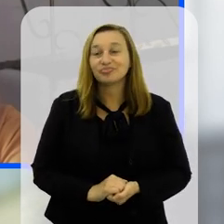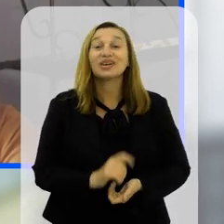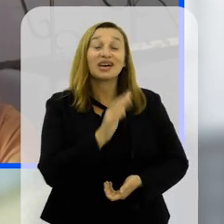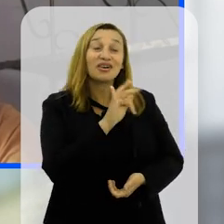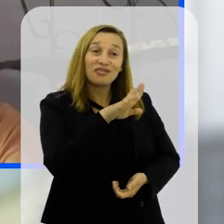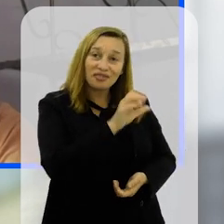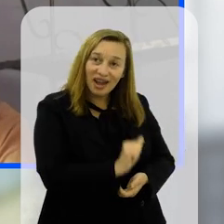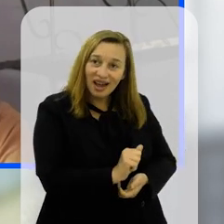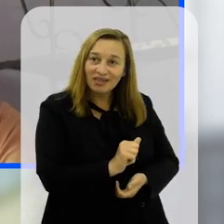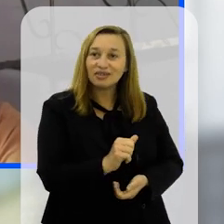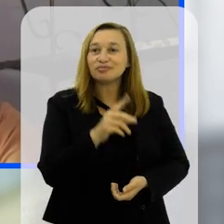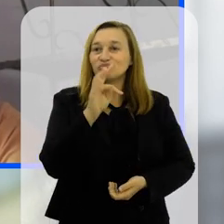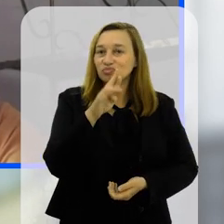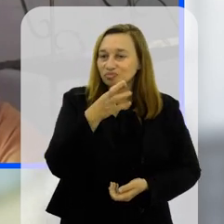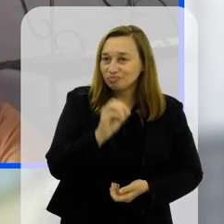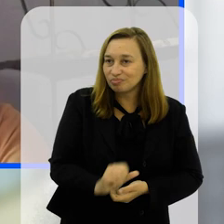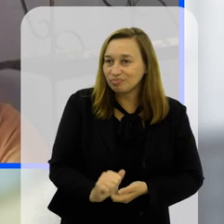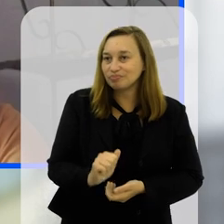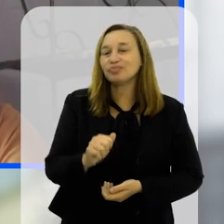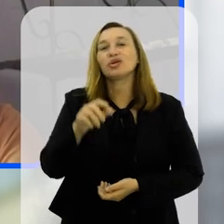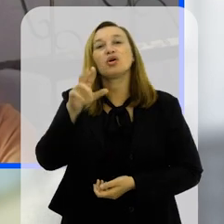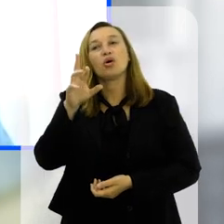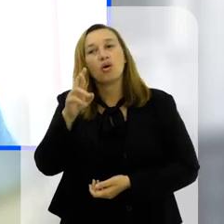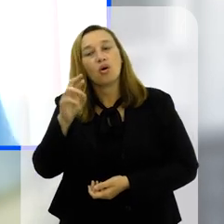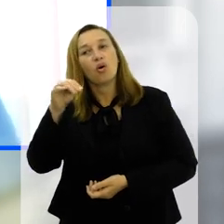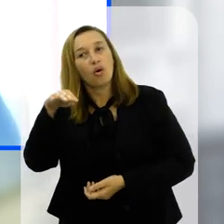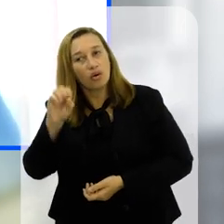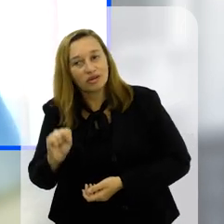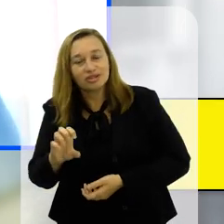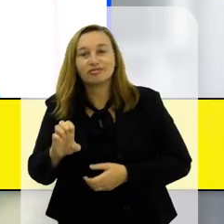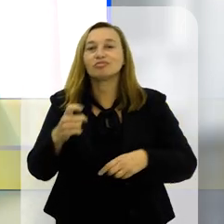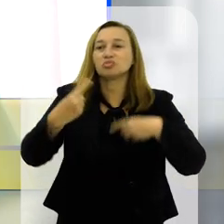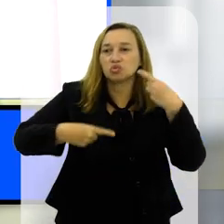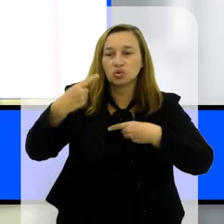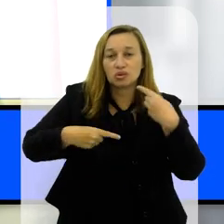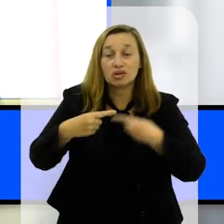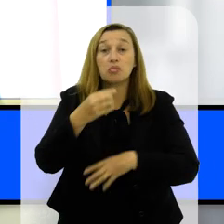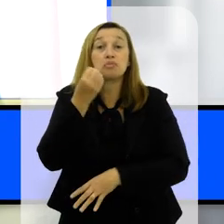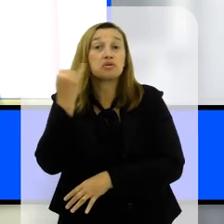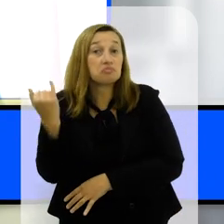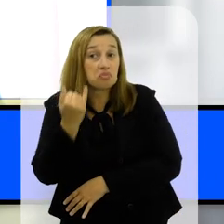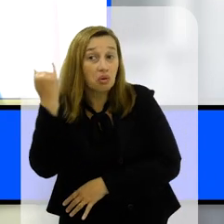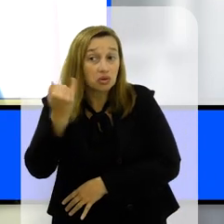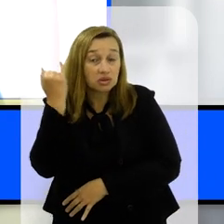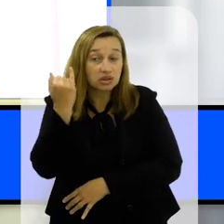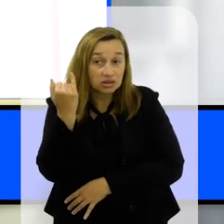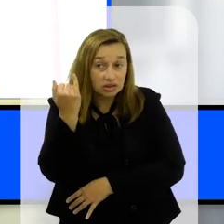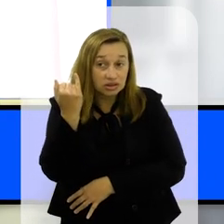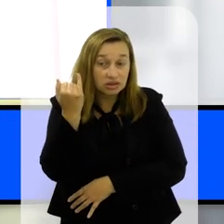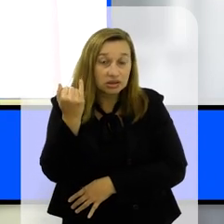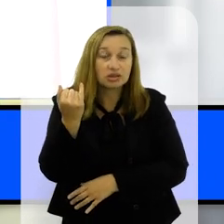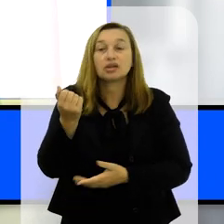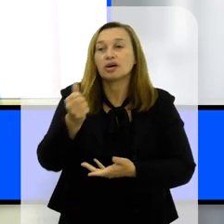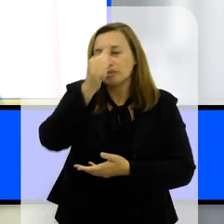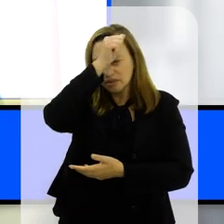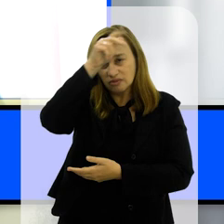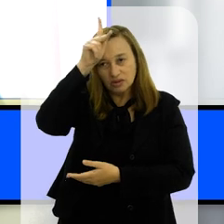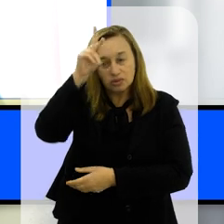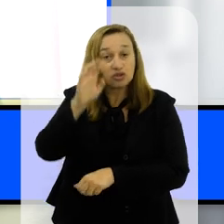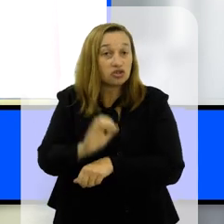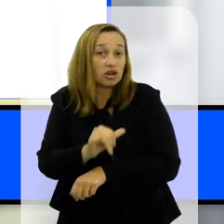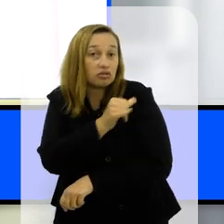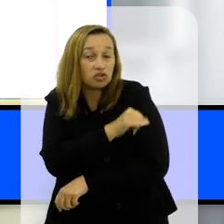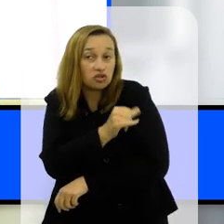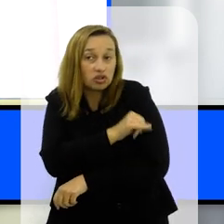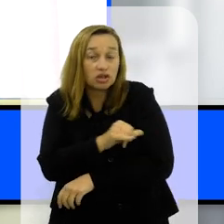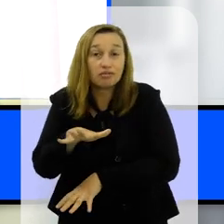Olá Flávia, Roberta, Boze o debate super necessário, né, e essa medida aqui na Prefeitura da Cidade do Rio de Janeiro as